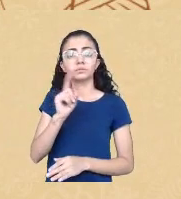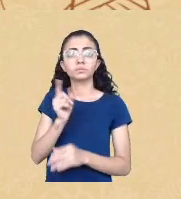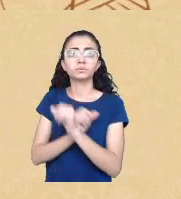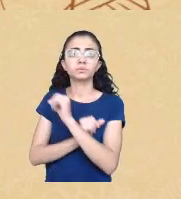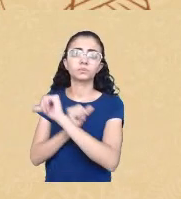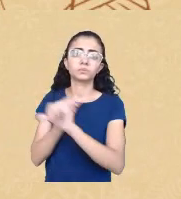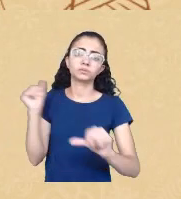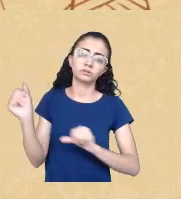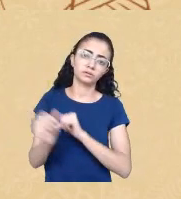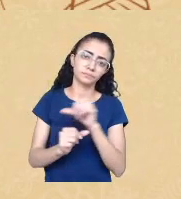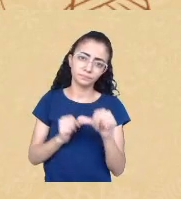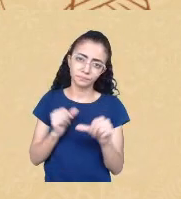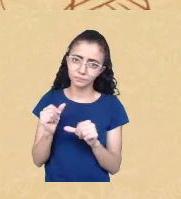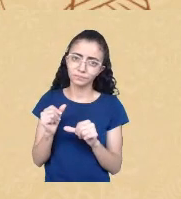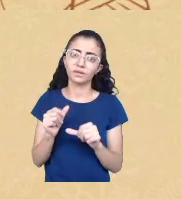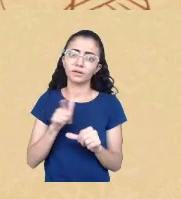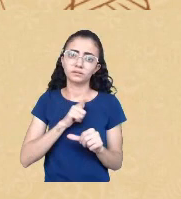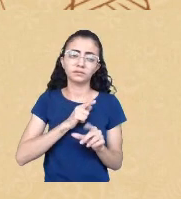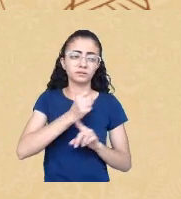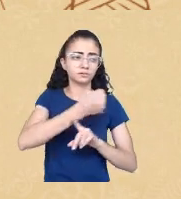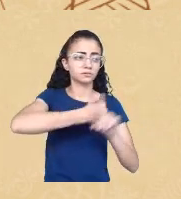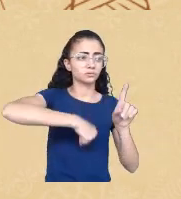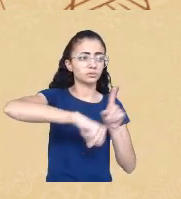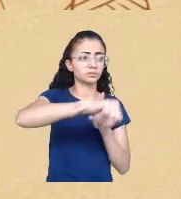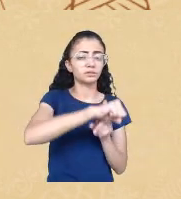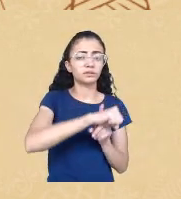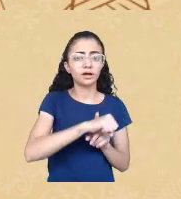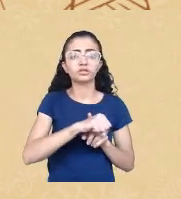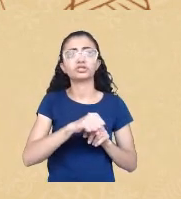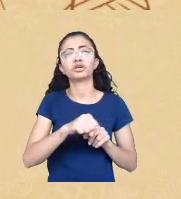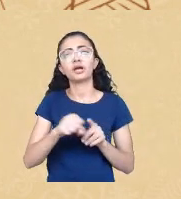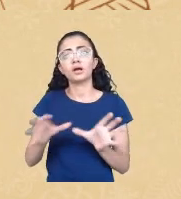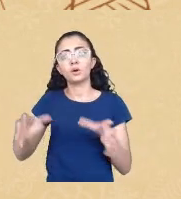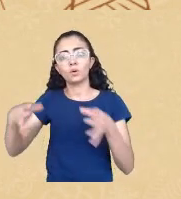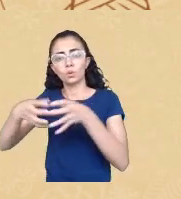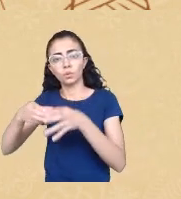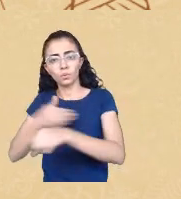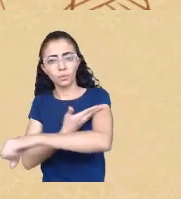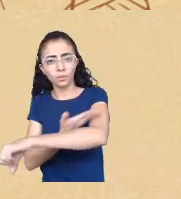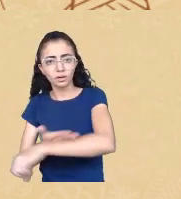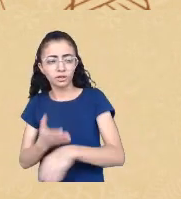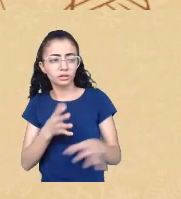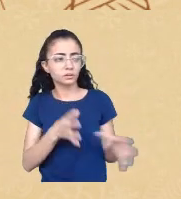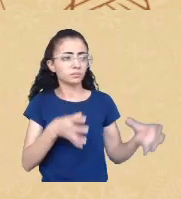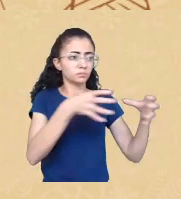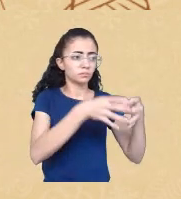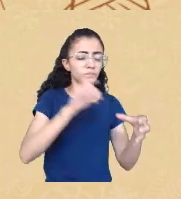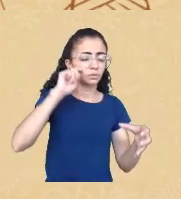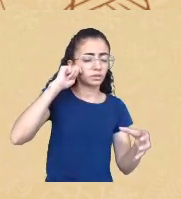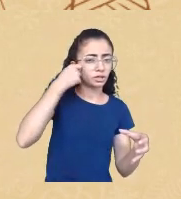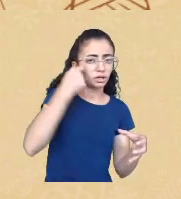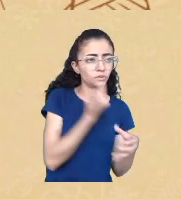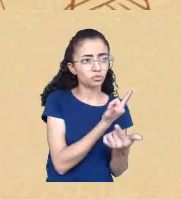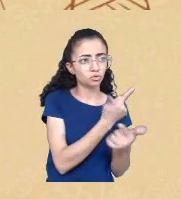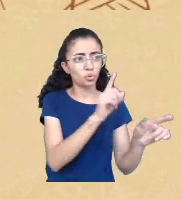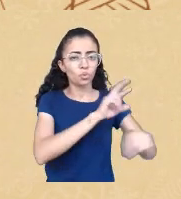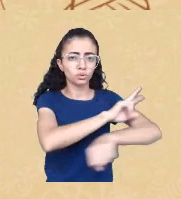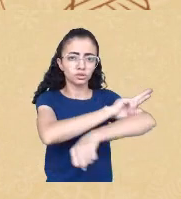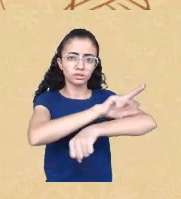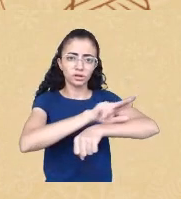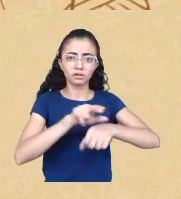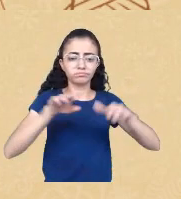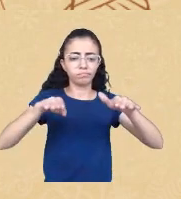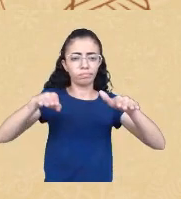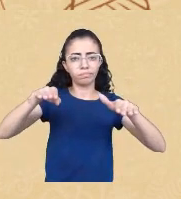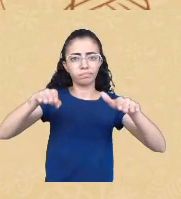social que existe entre brancos e não brancos nessa sociedade é necessário dizer